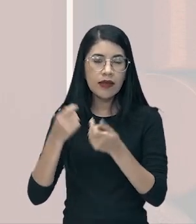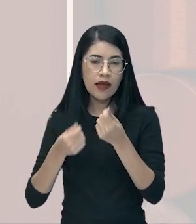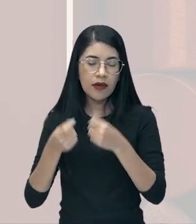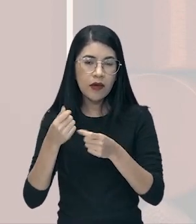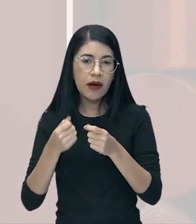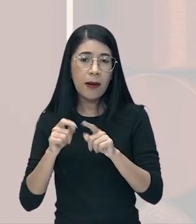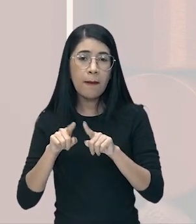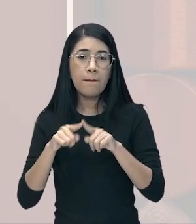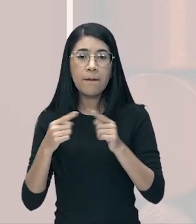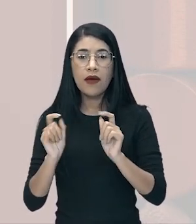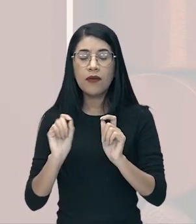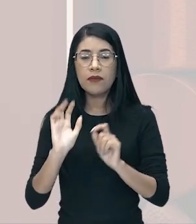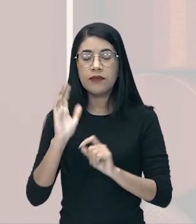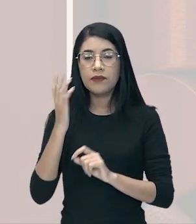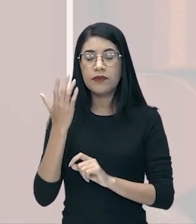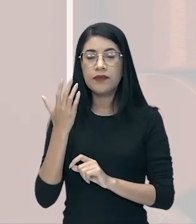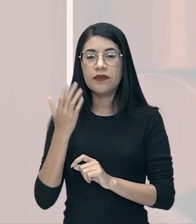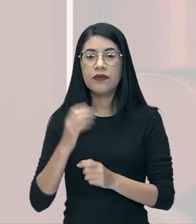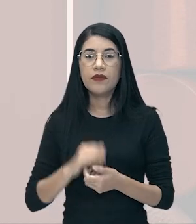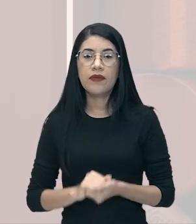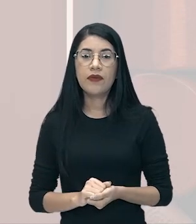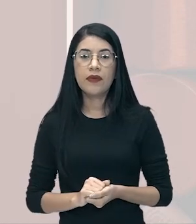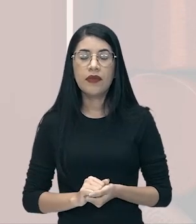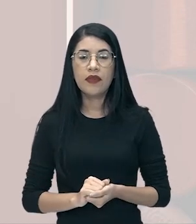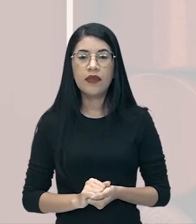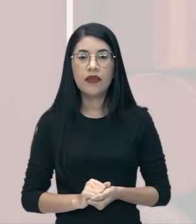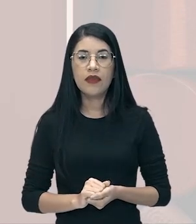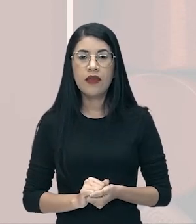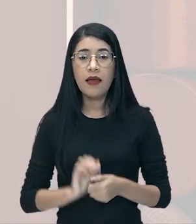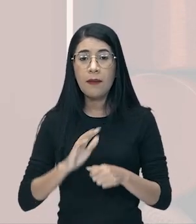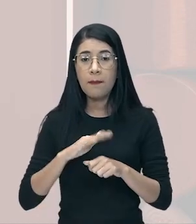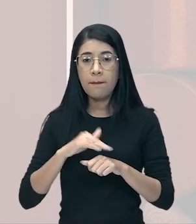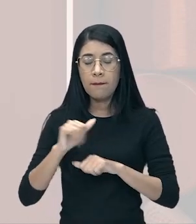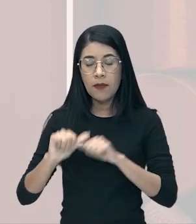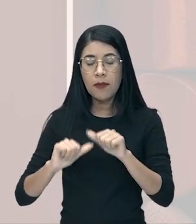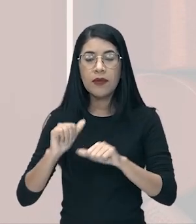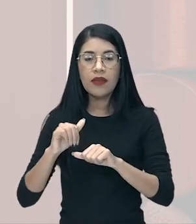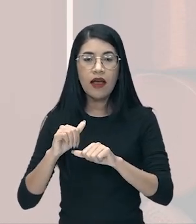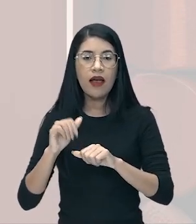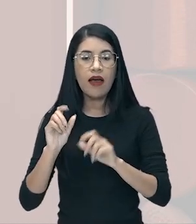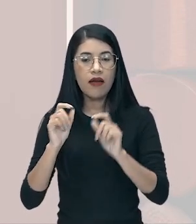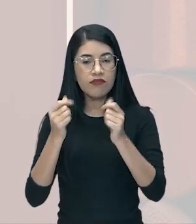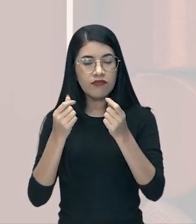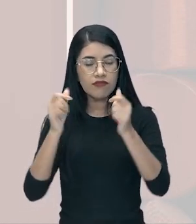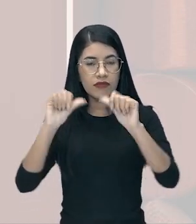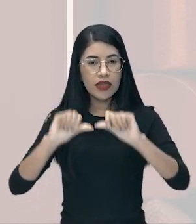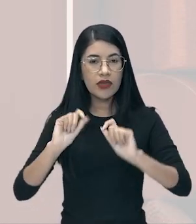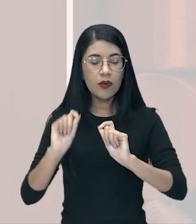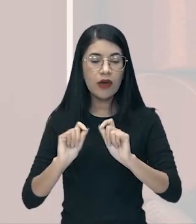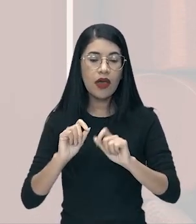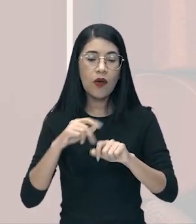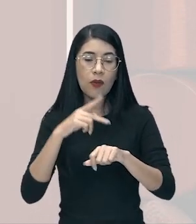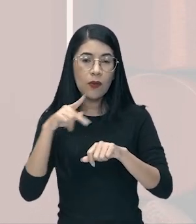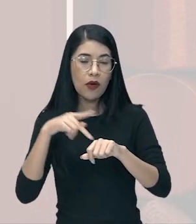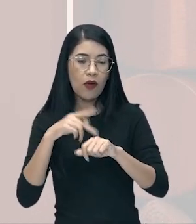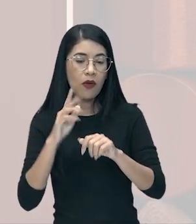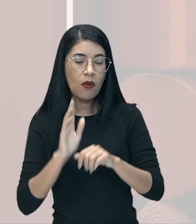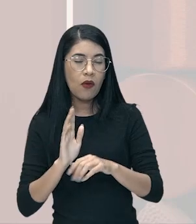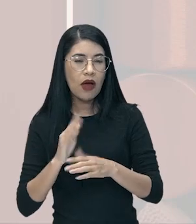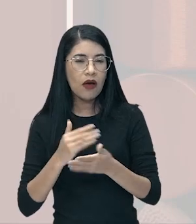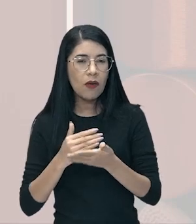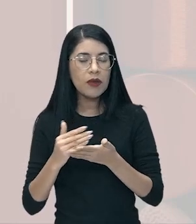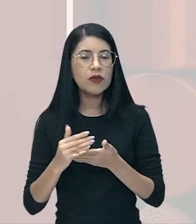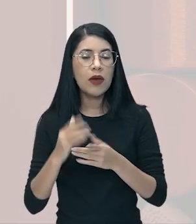solução para essa crise, ela foi, o remédio para a crise, ela foi justamente esse, tá, gente? O Estado começando a